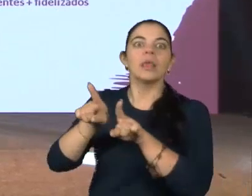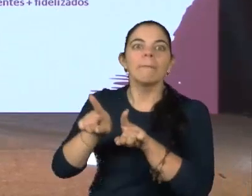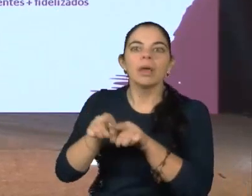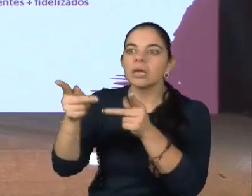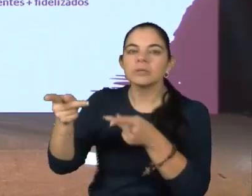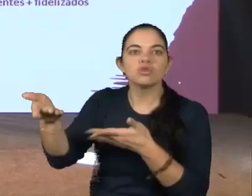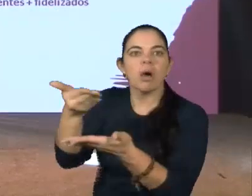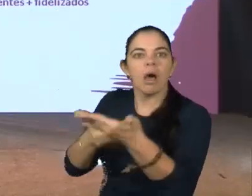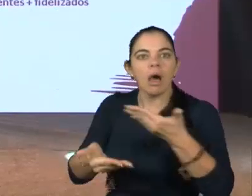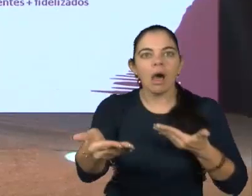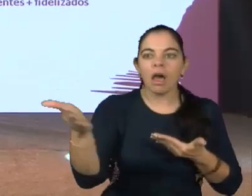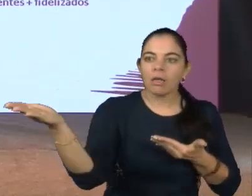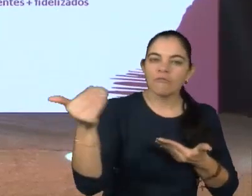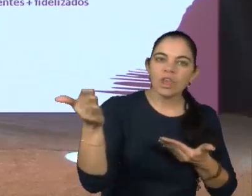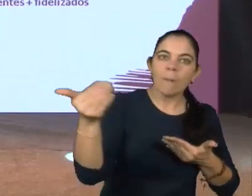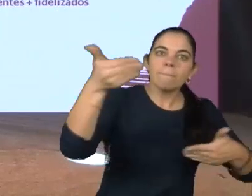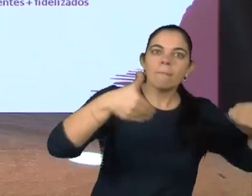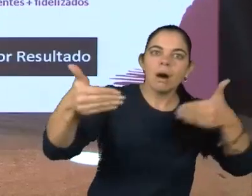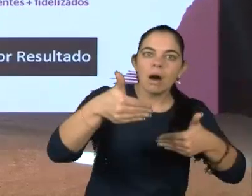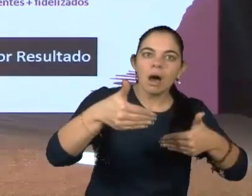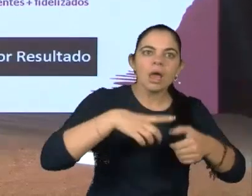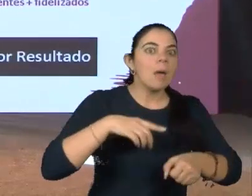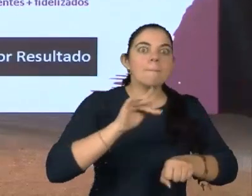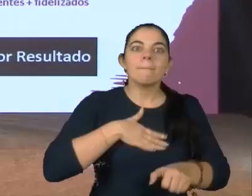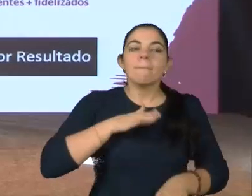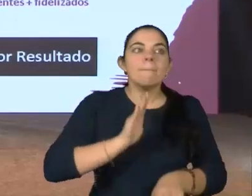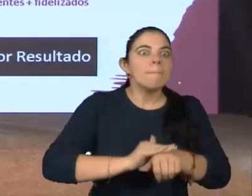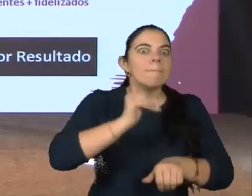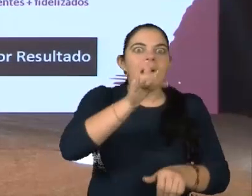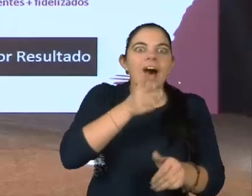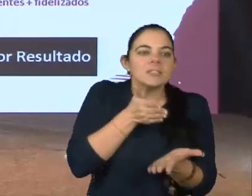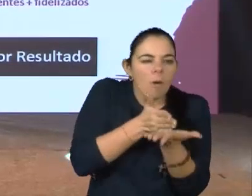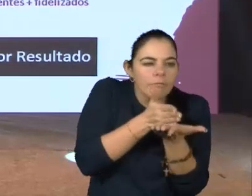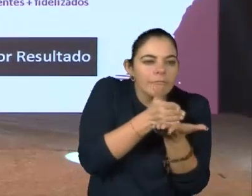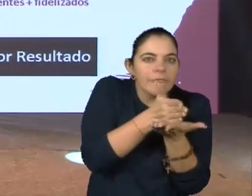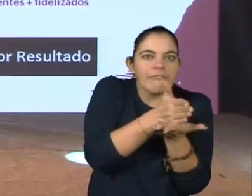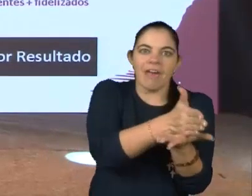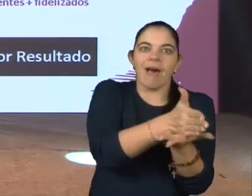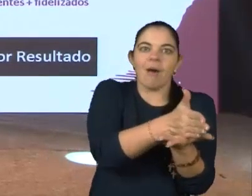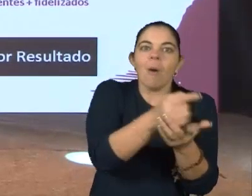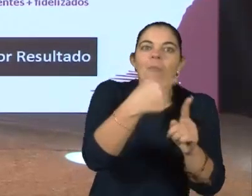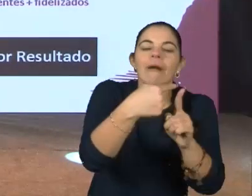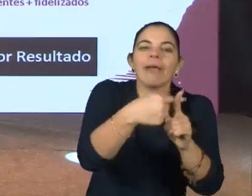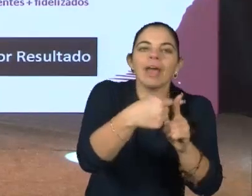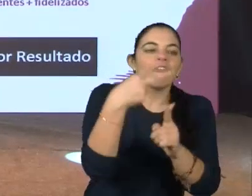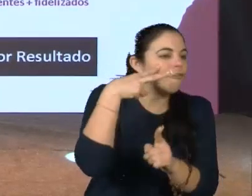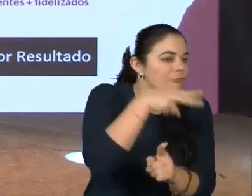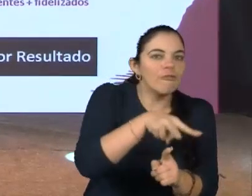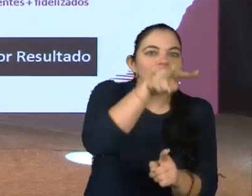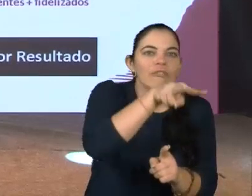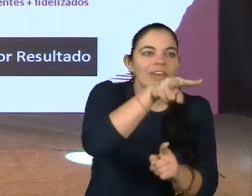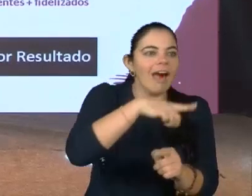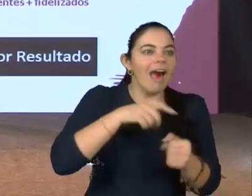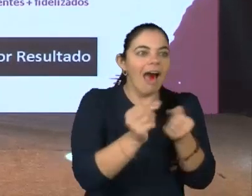compradores mais fidelizados. Então, no final das contas, essas empresas, ao empregar pessoas com